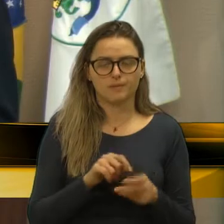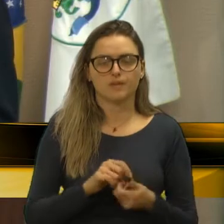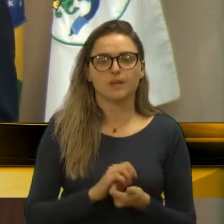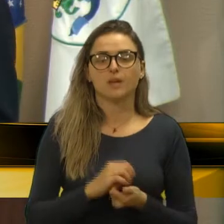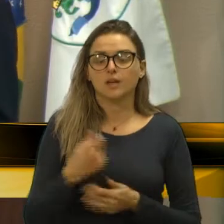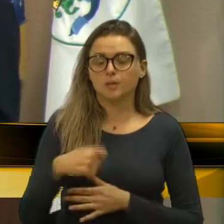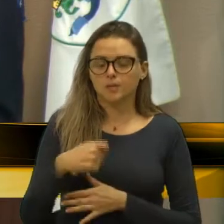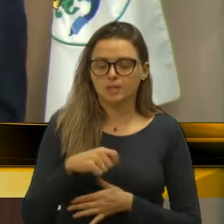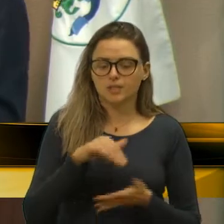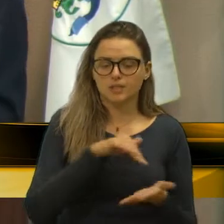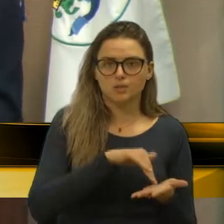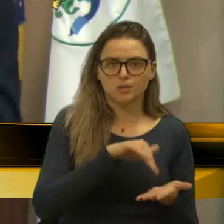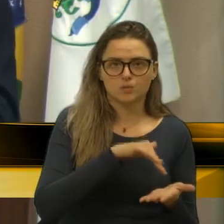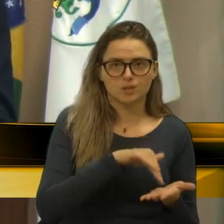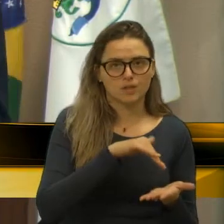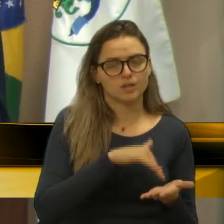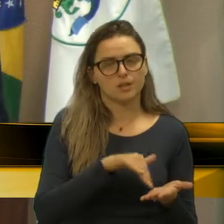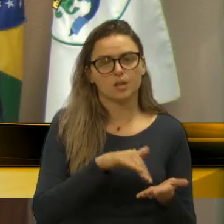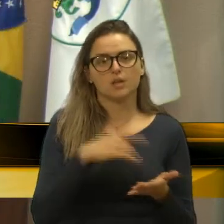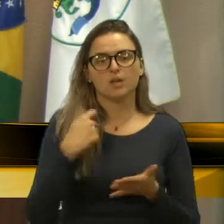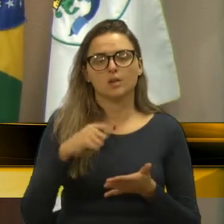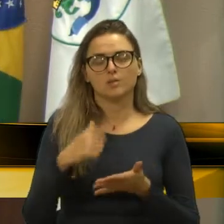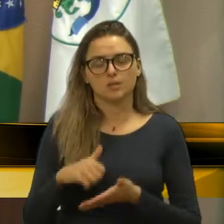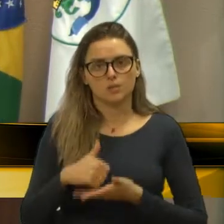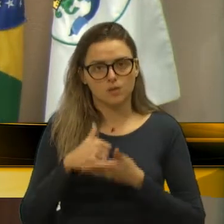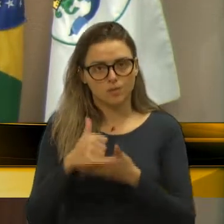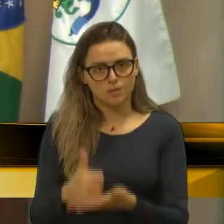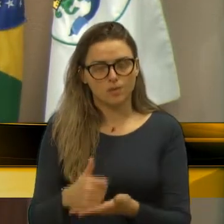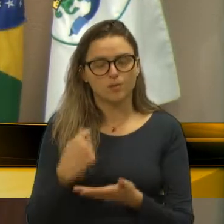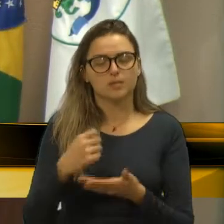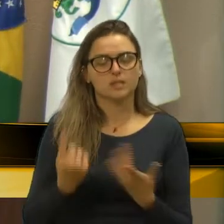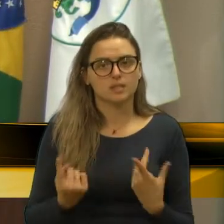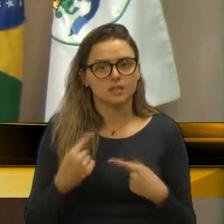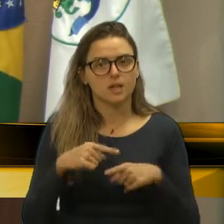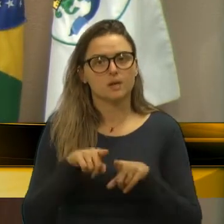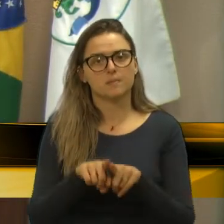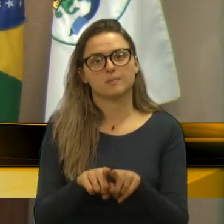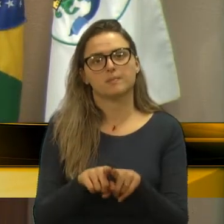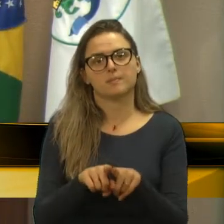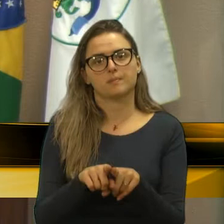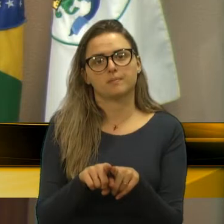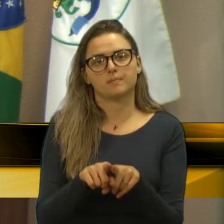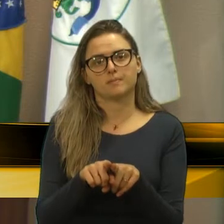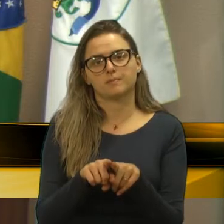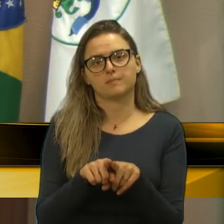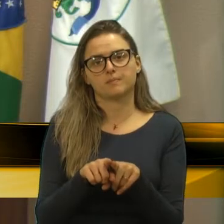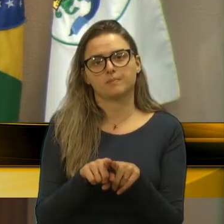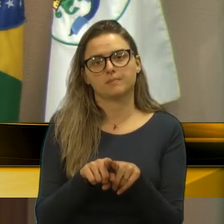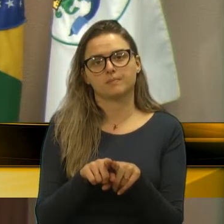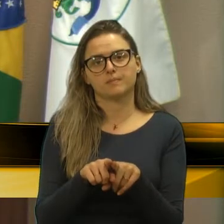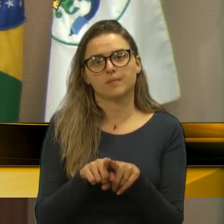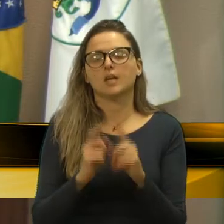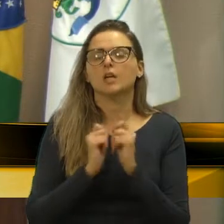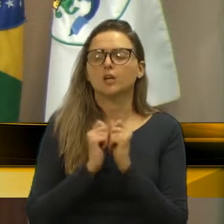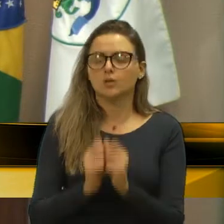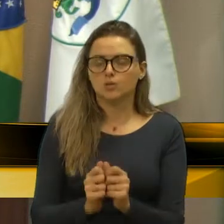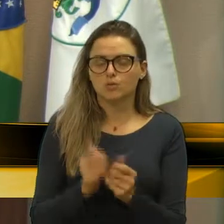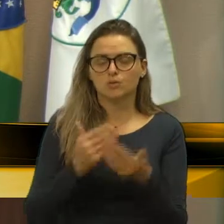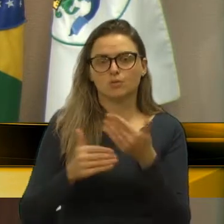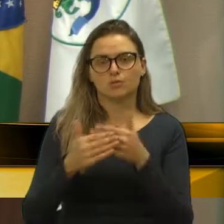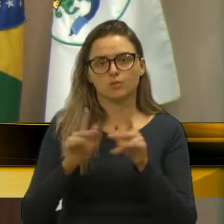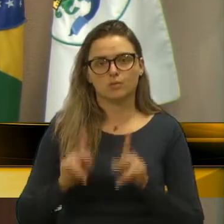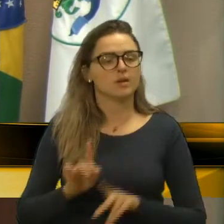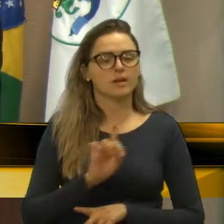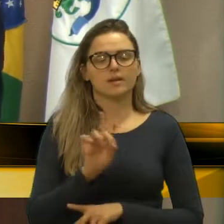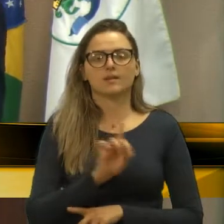secretários, dessa ajuda, dessa parceria com a, junto com a população, não é simplesmente